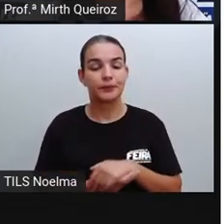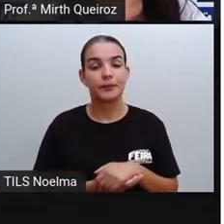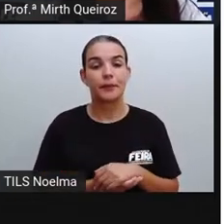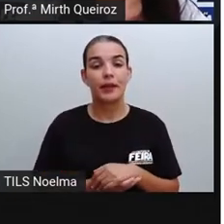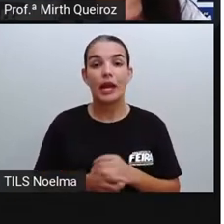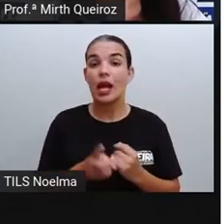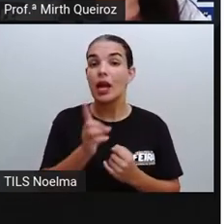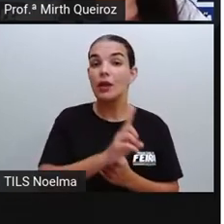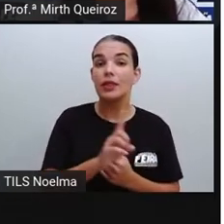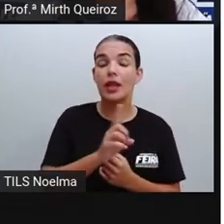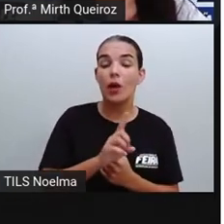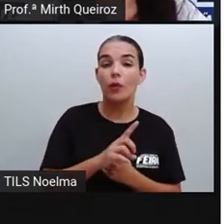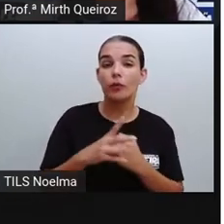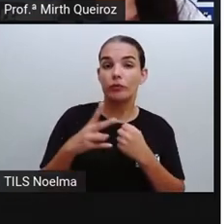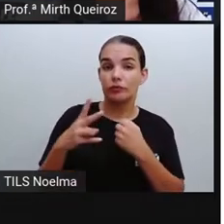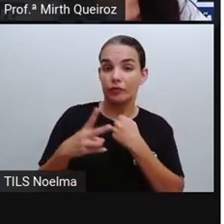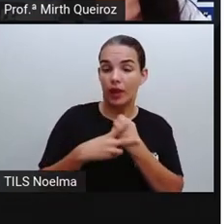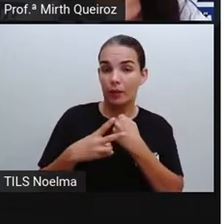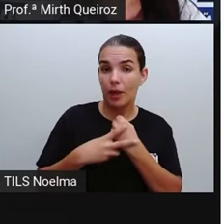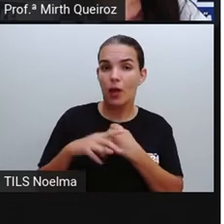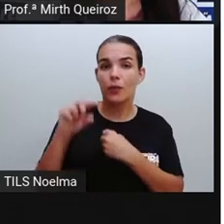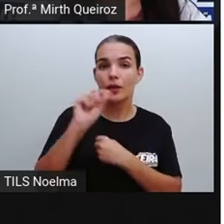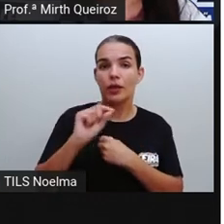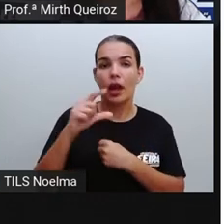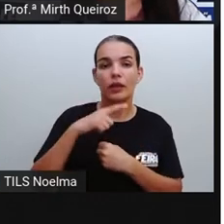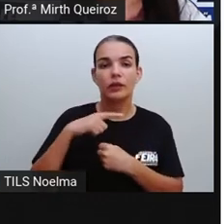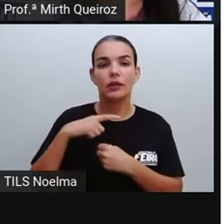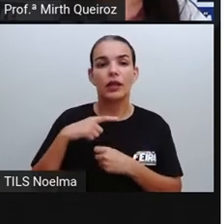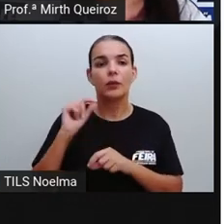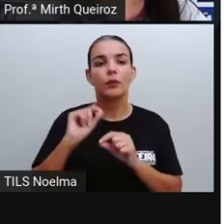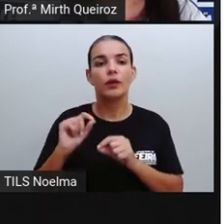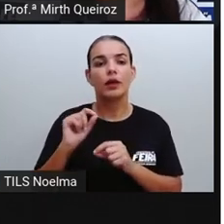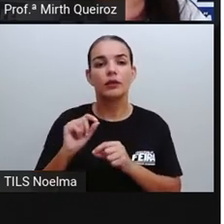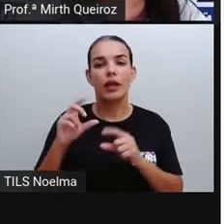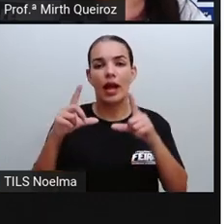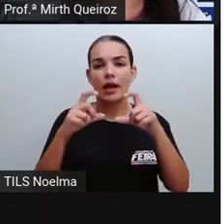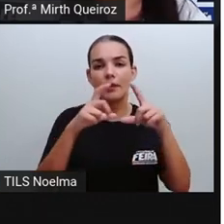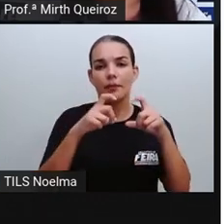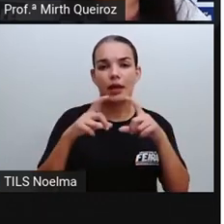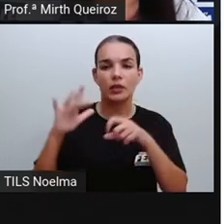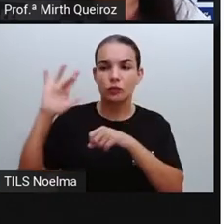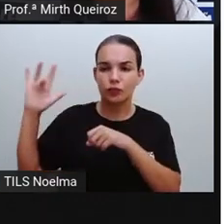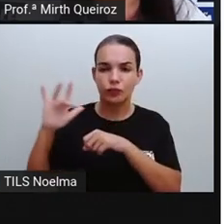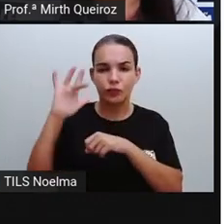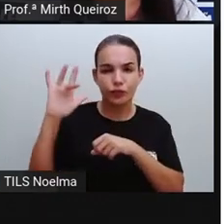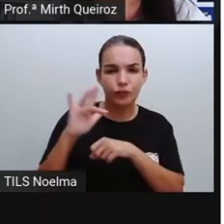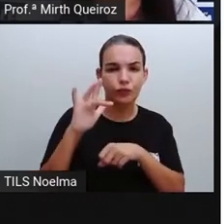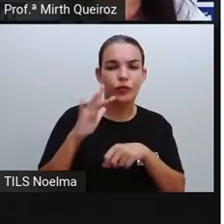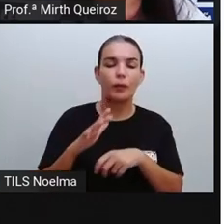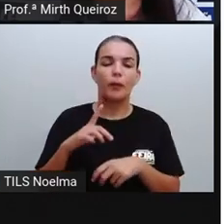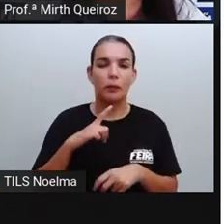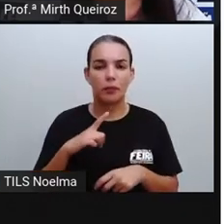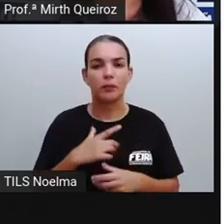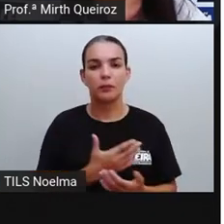elementos não textuais também tem. Nós temos um uso constante aí das imagens, né?